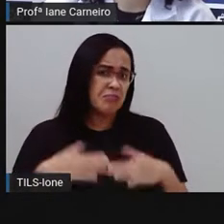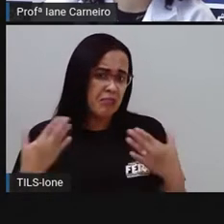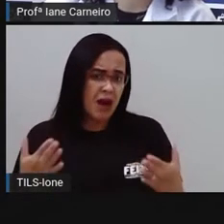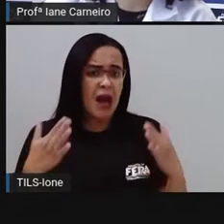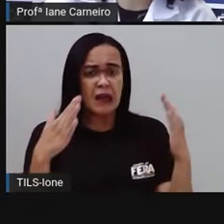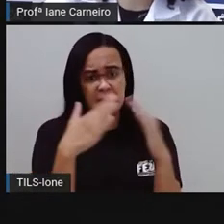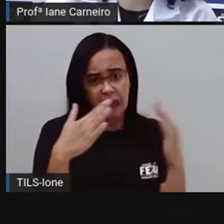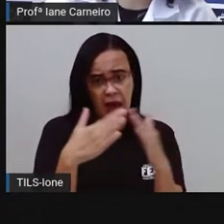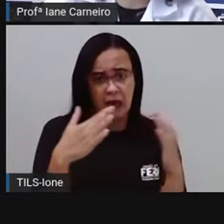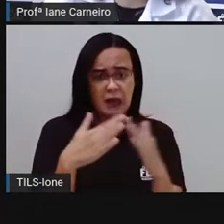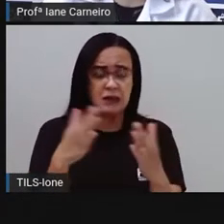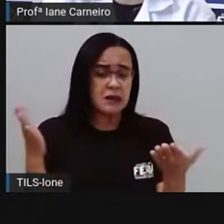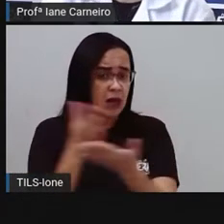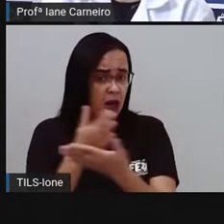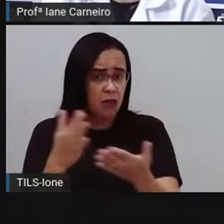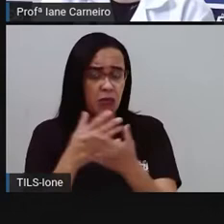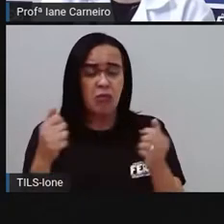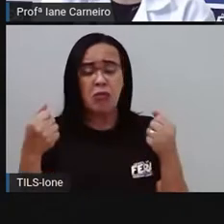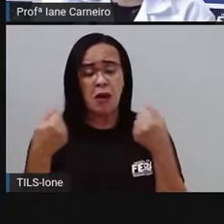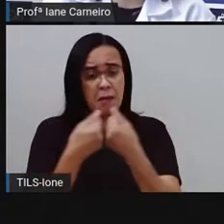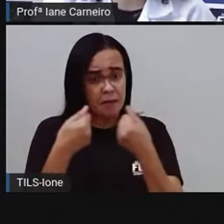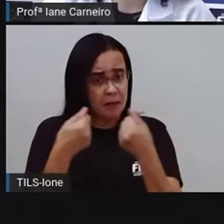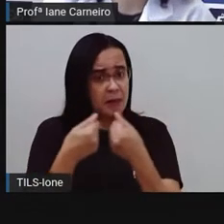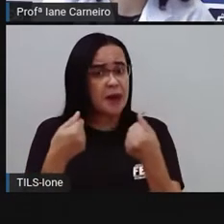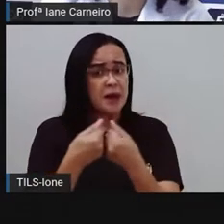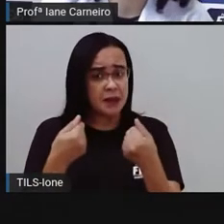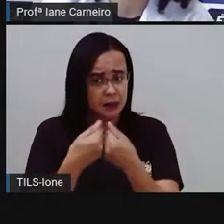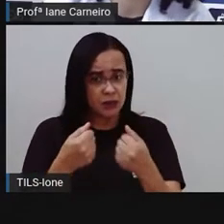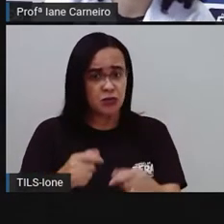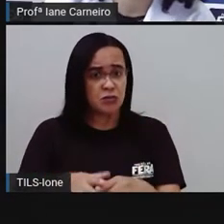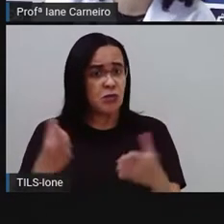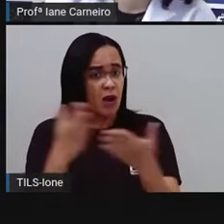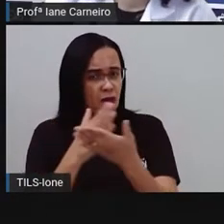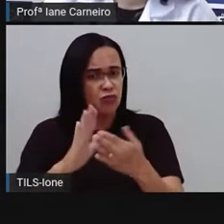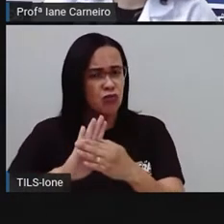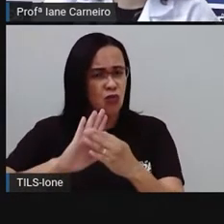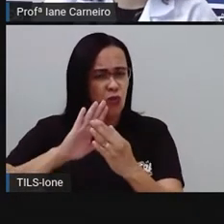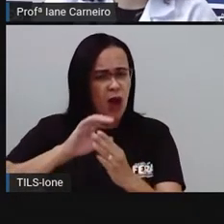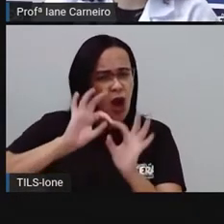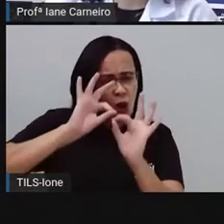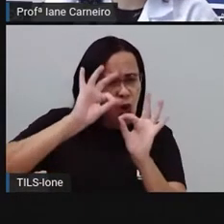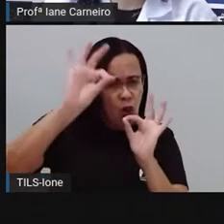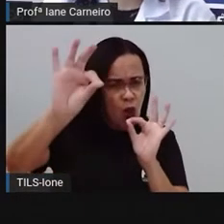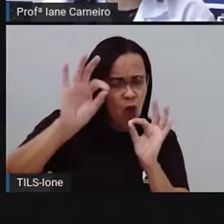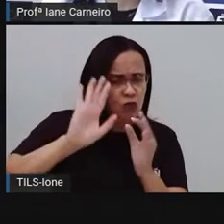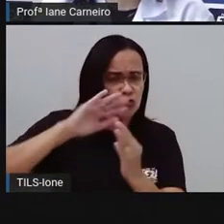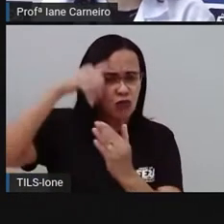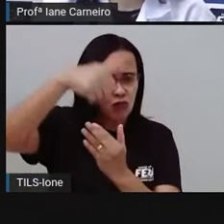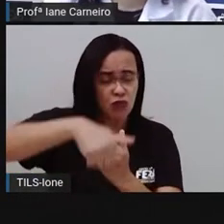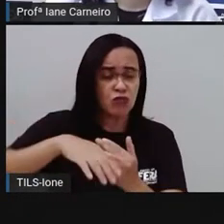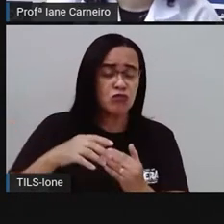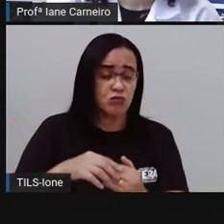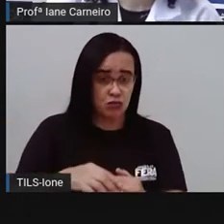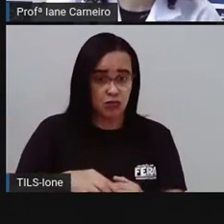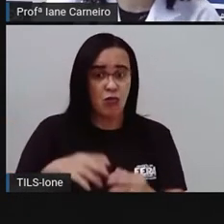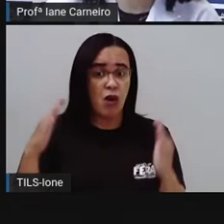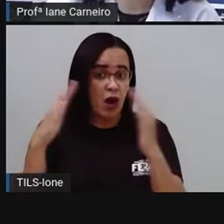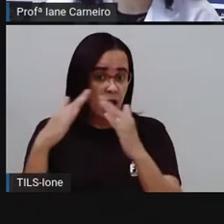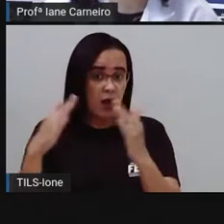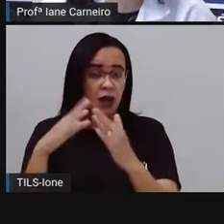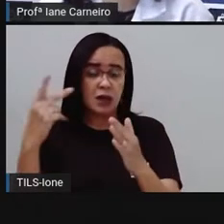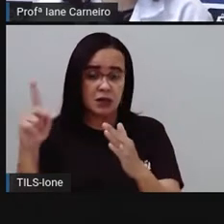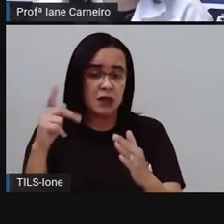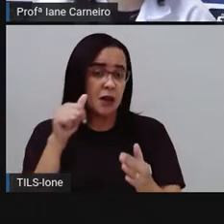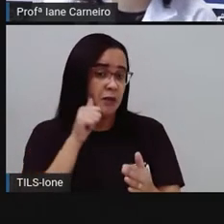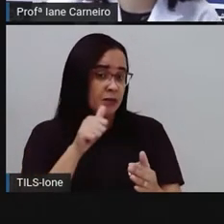calçada e outras que ficam lá no fundo. E tem o jardim na frente, como o da casa da Terezinha. E tem umas